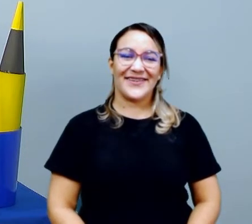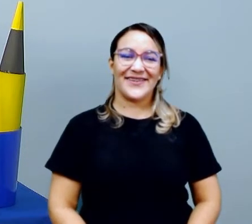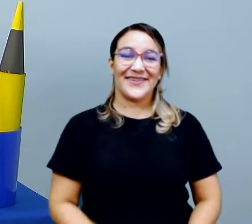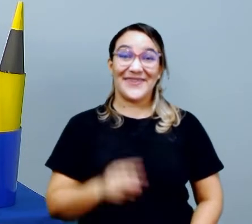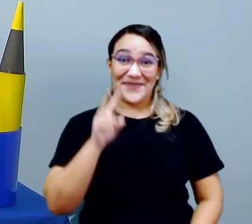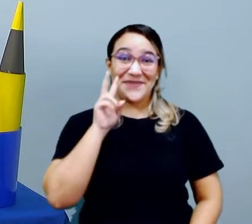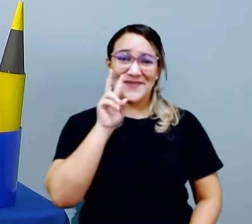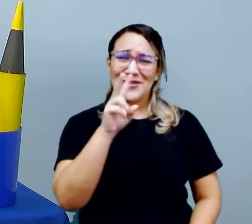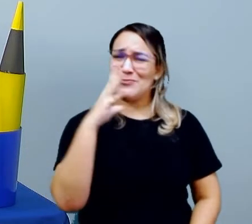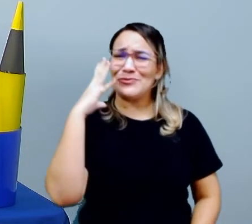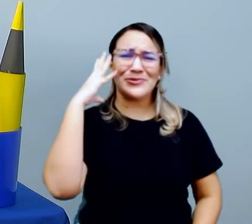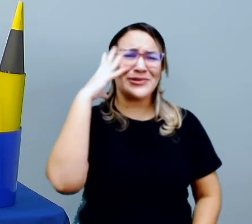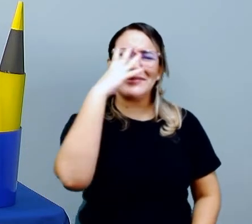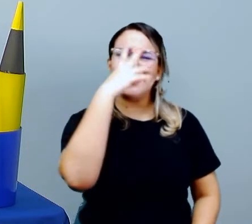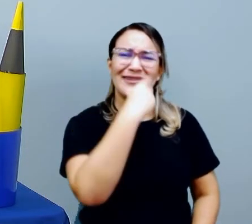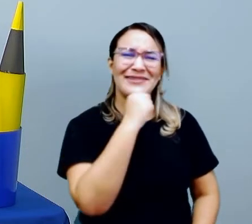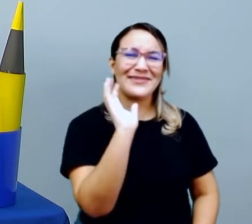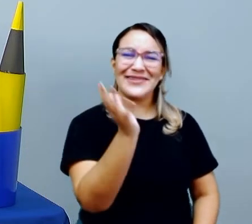Isso.